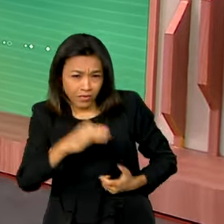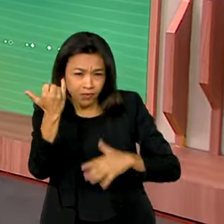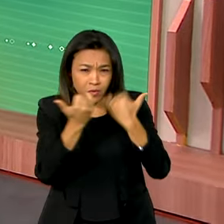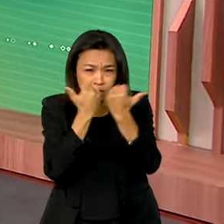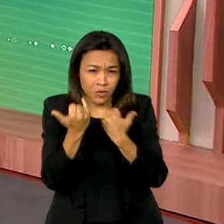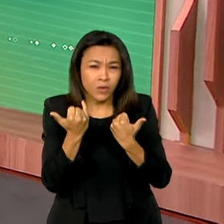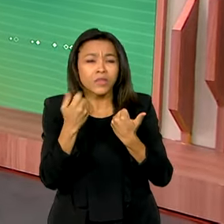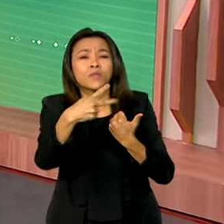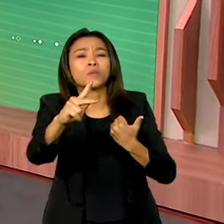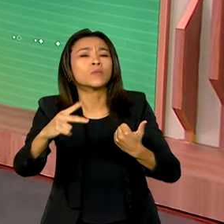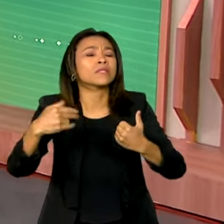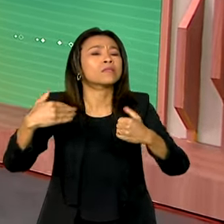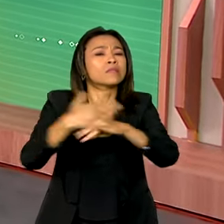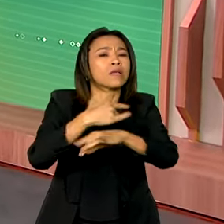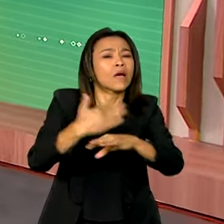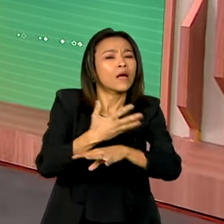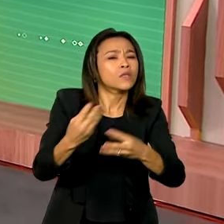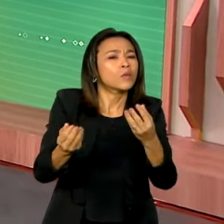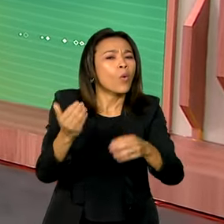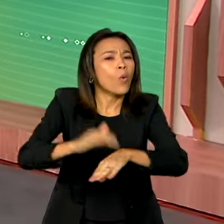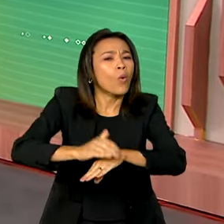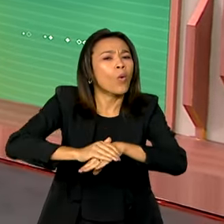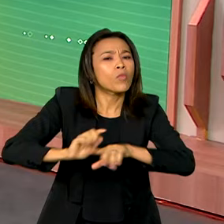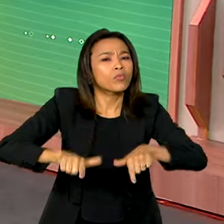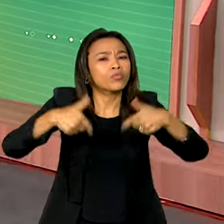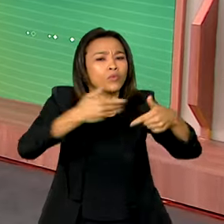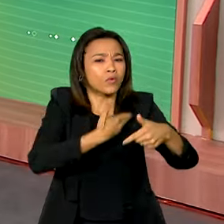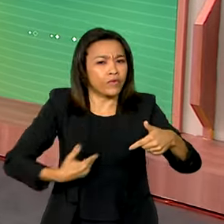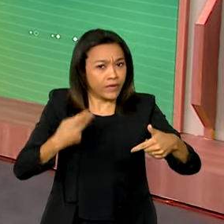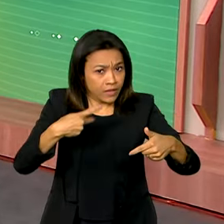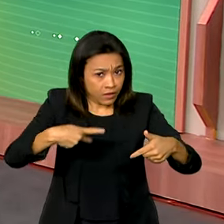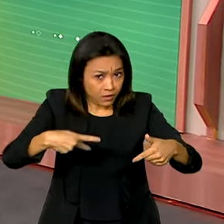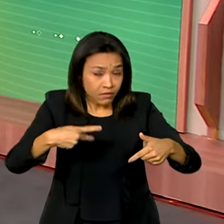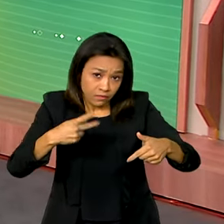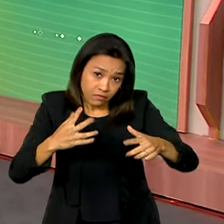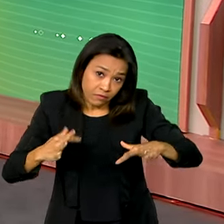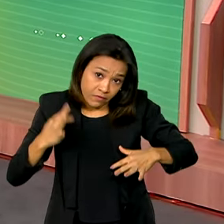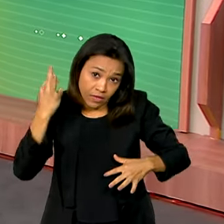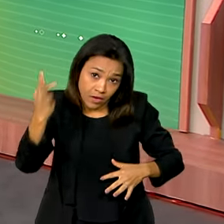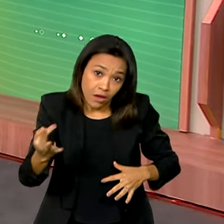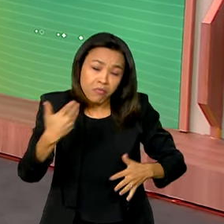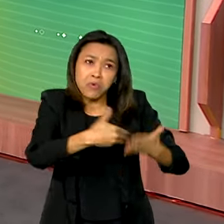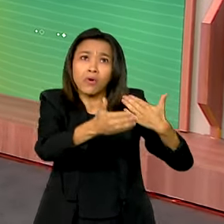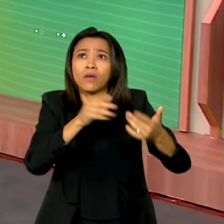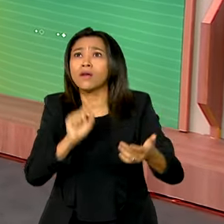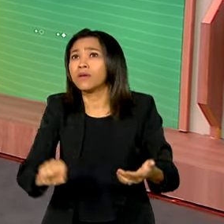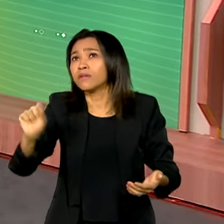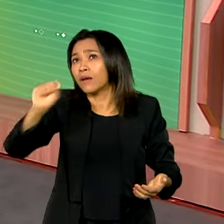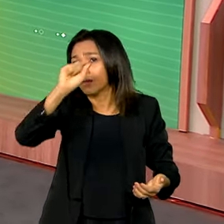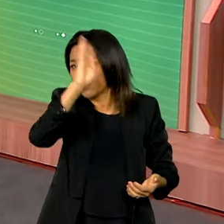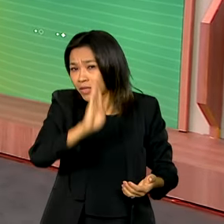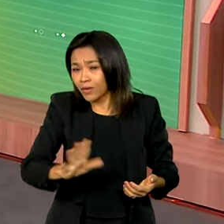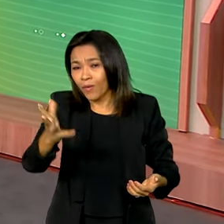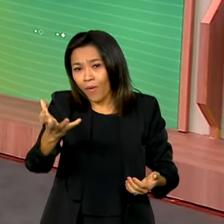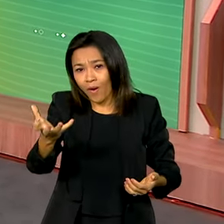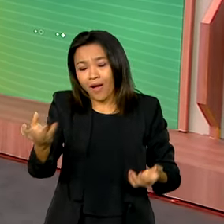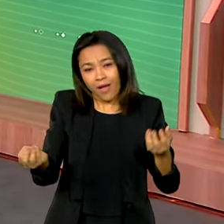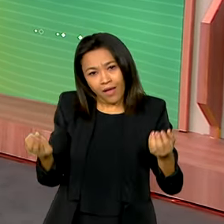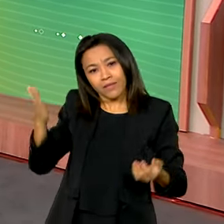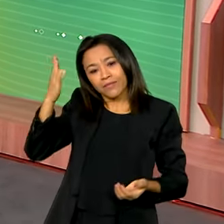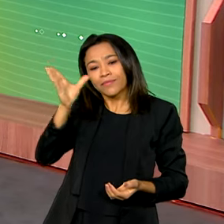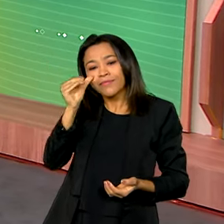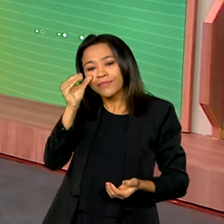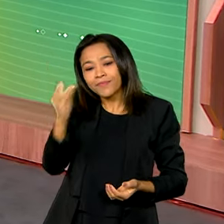na sua cidade, na sua cidade natal, cidade da sua família, qualquer localidade brasileira, basta acessar gov